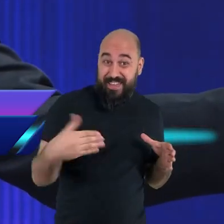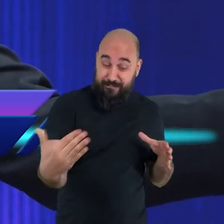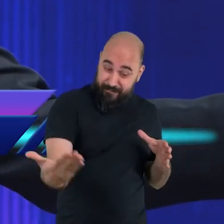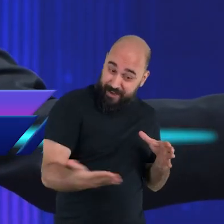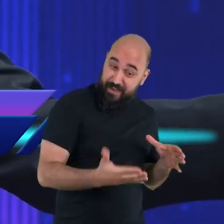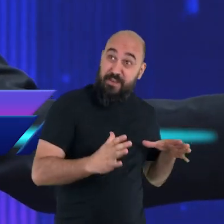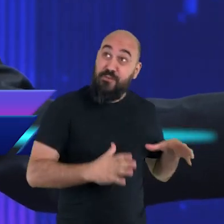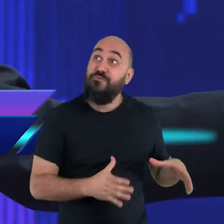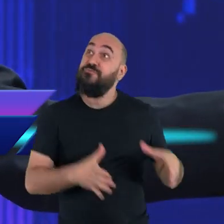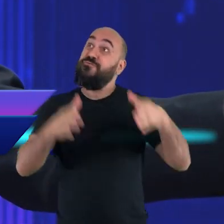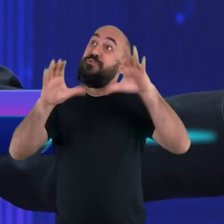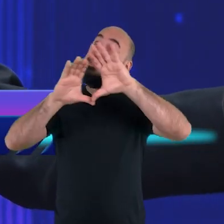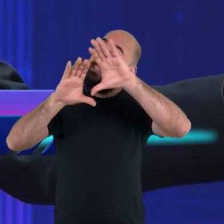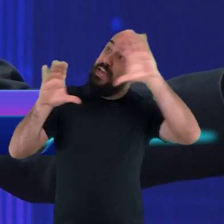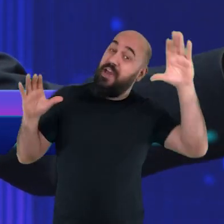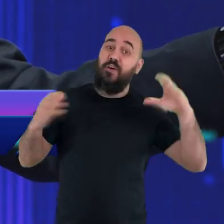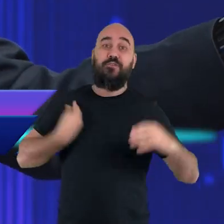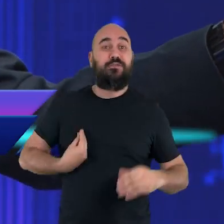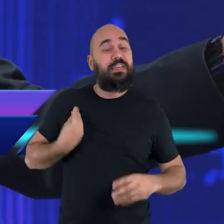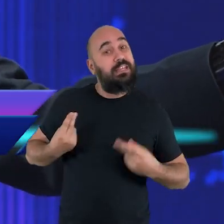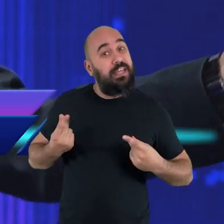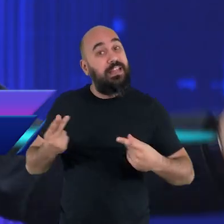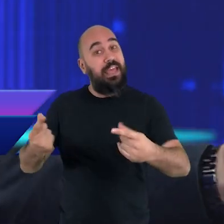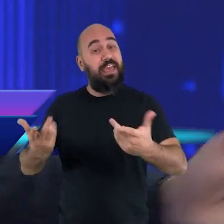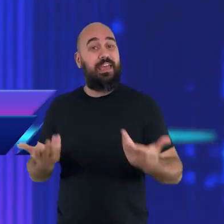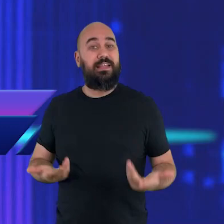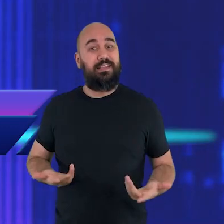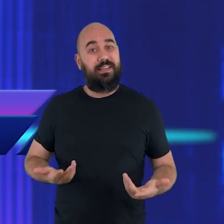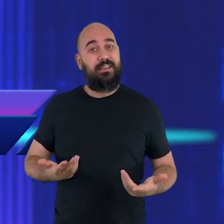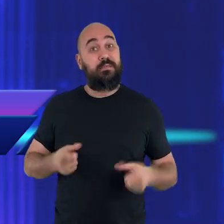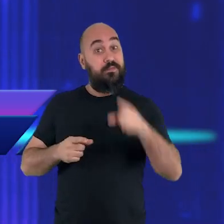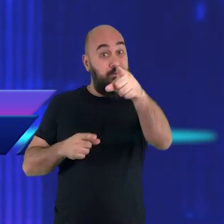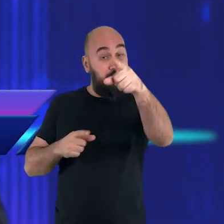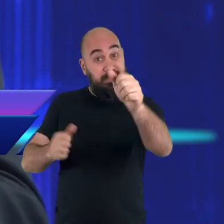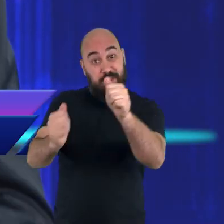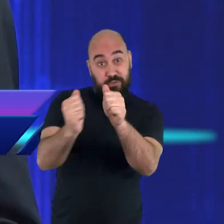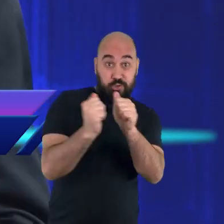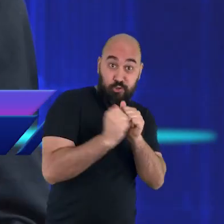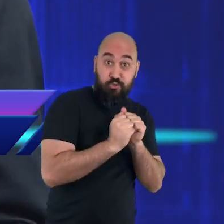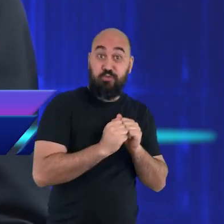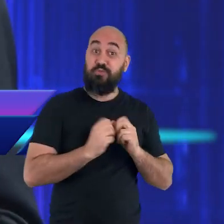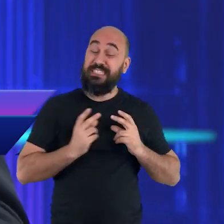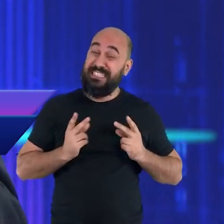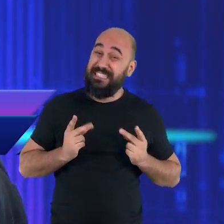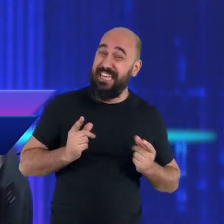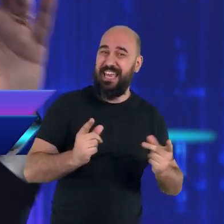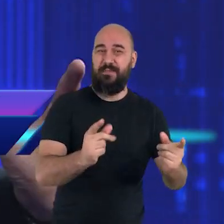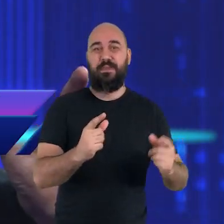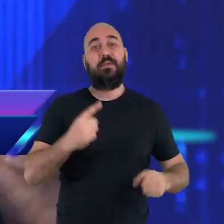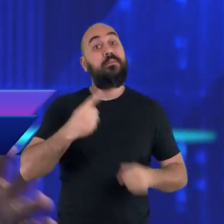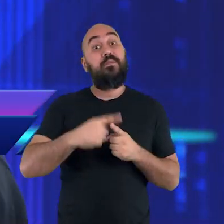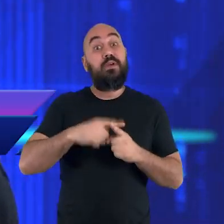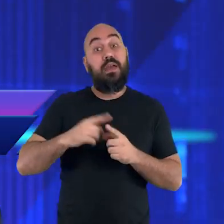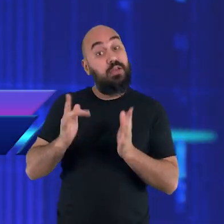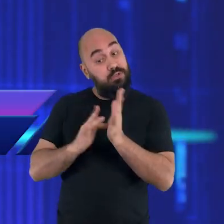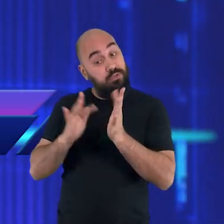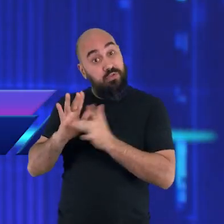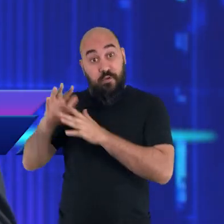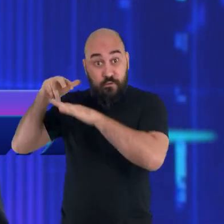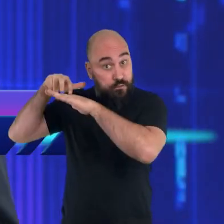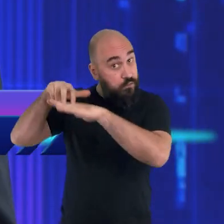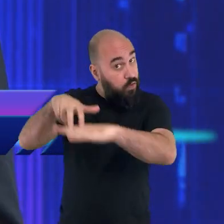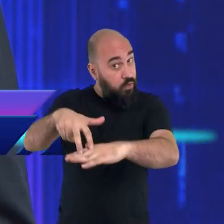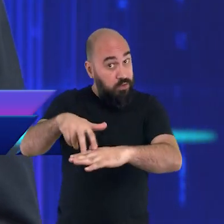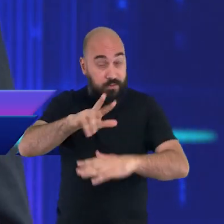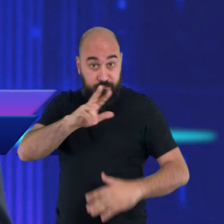portas do céu para que você esteja com ele para todos sempre. Porque ele vai voltar. E eu não tenho dúvidas do cumprimento